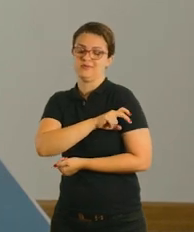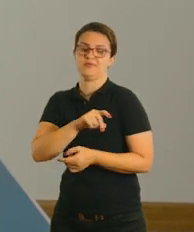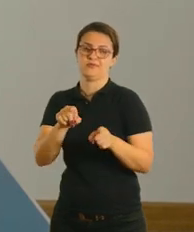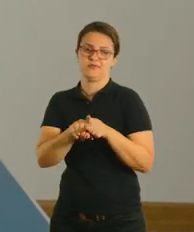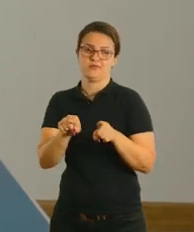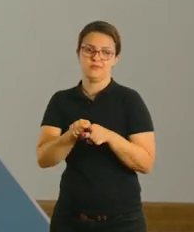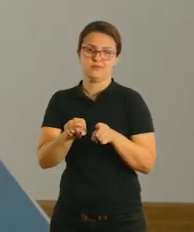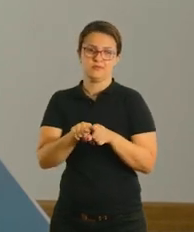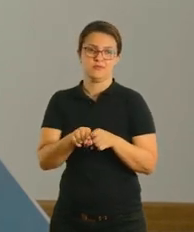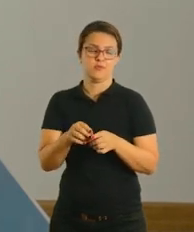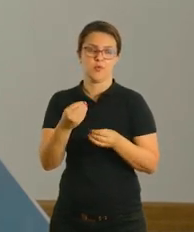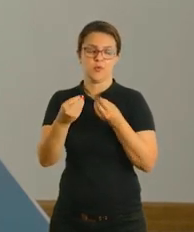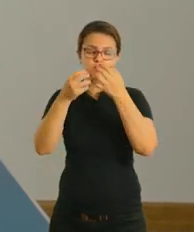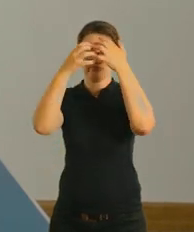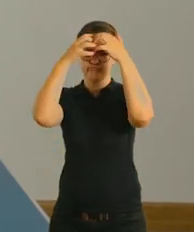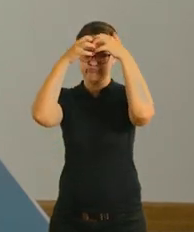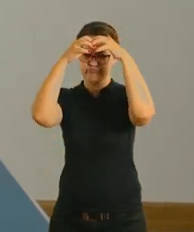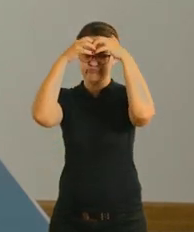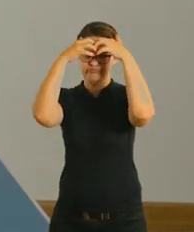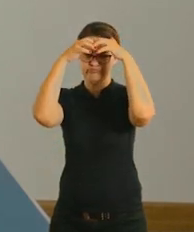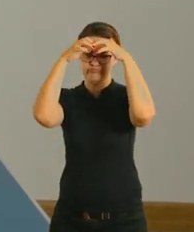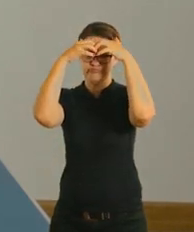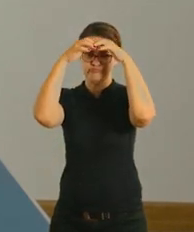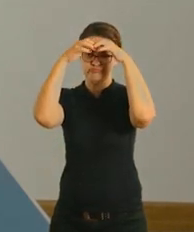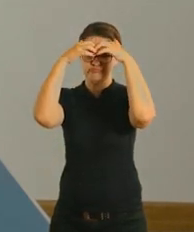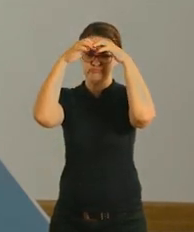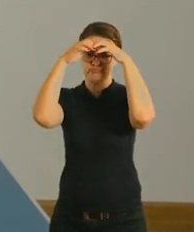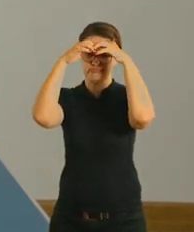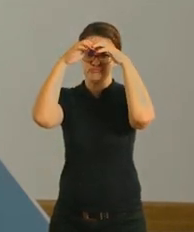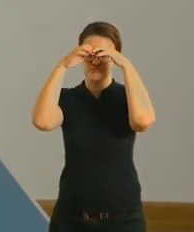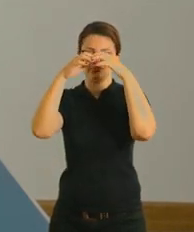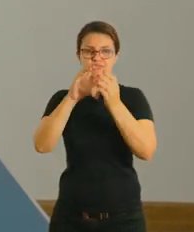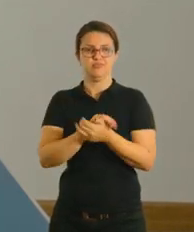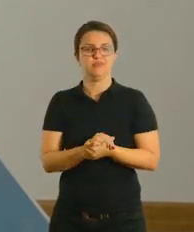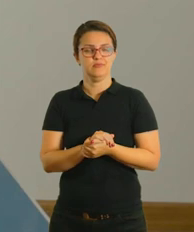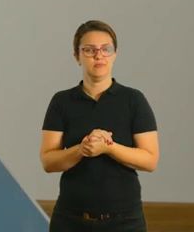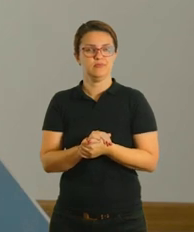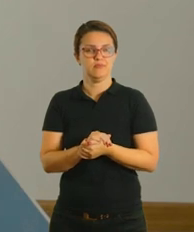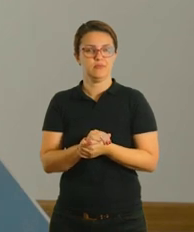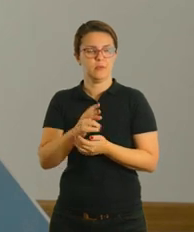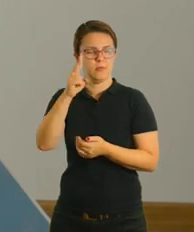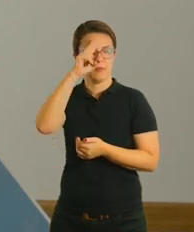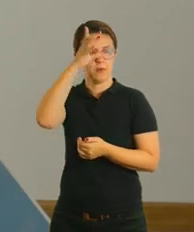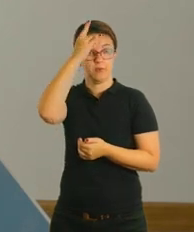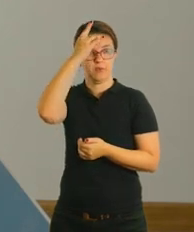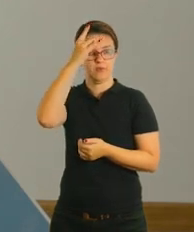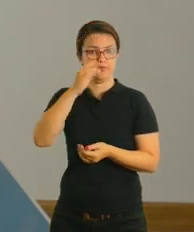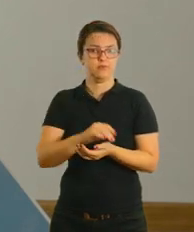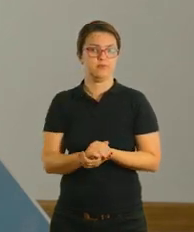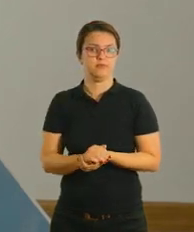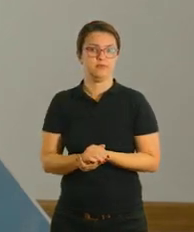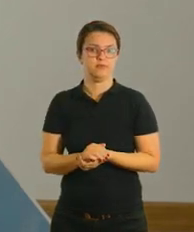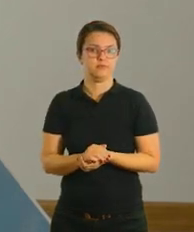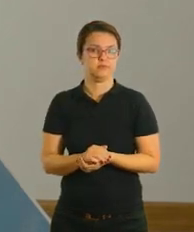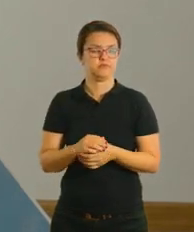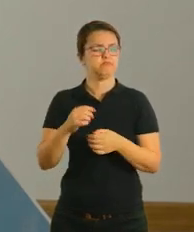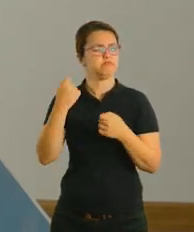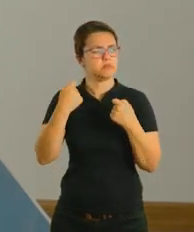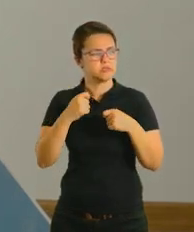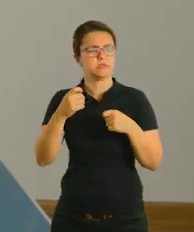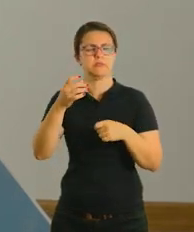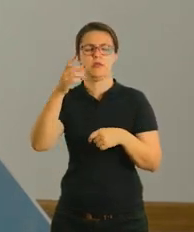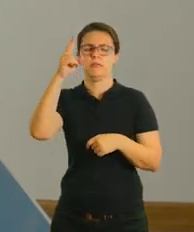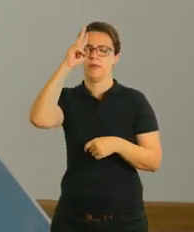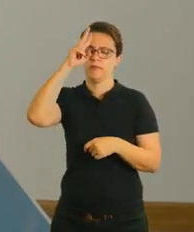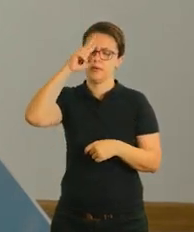E a atividade ginástica da memória. É uma atividade bem interessante que ele vai treinar a sua memória, que precisa ser trabalhada o tempo inteiro. Ela